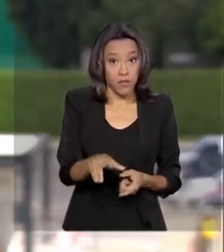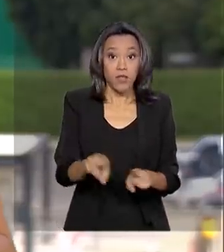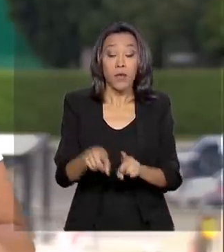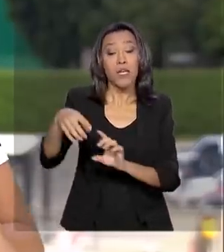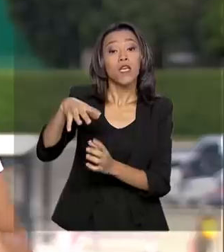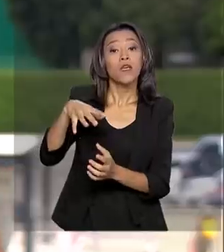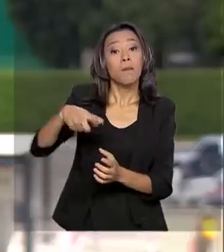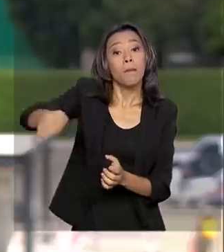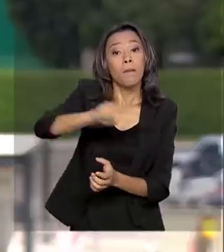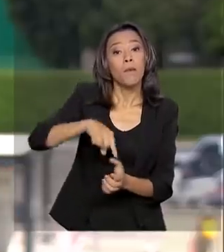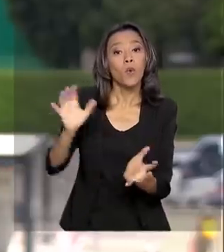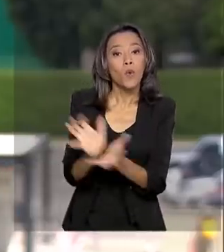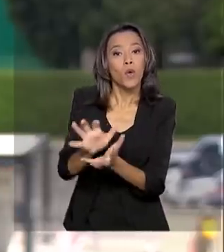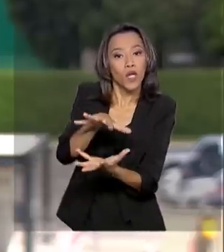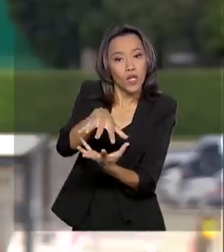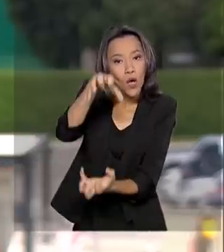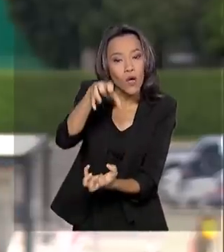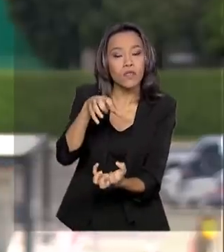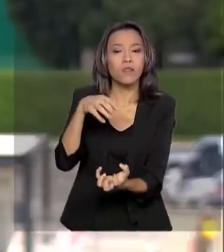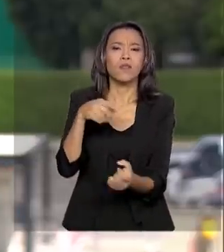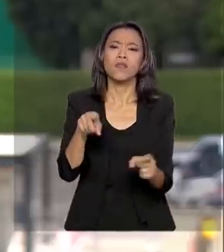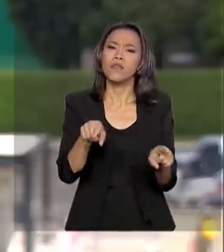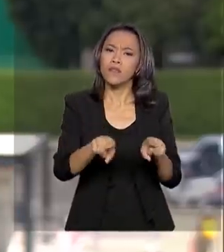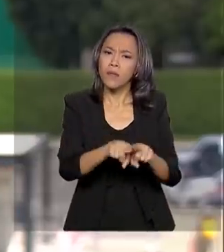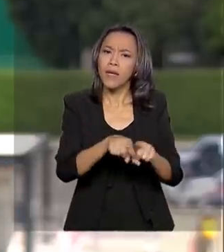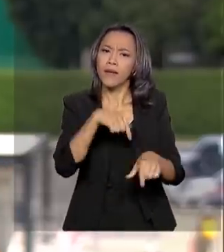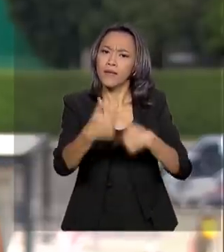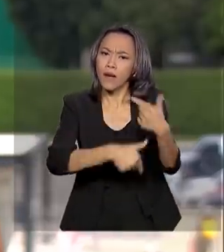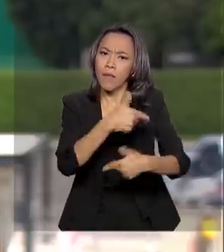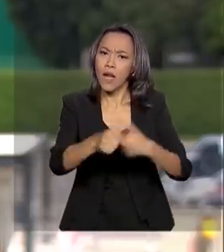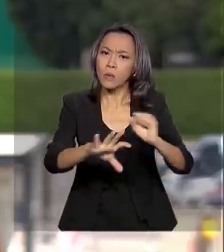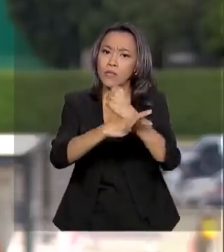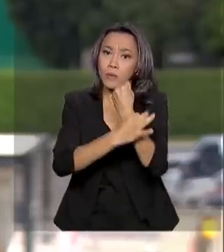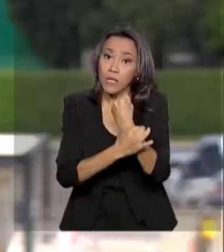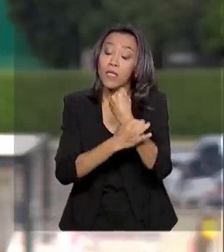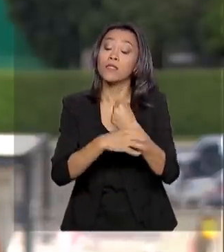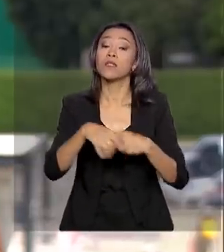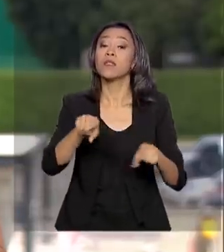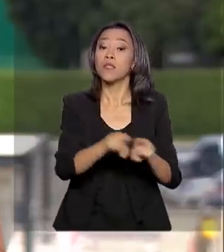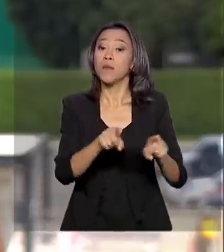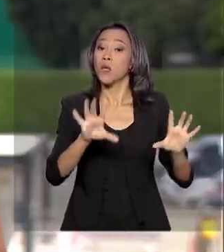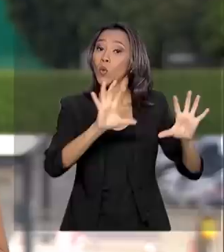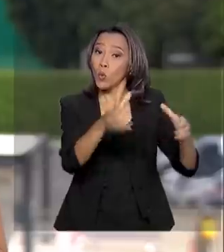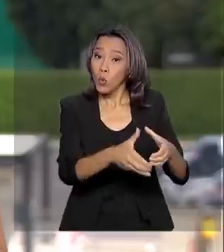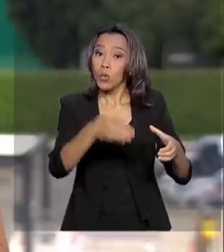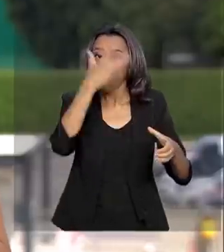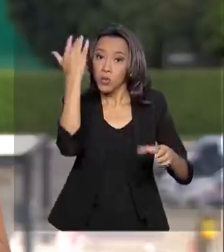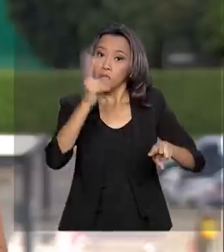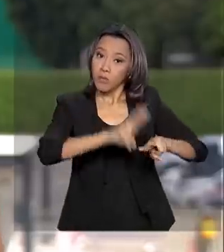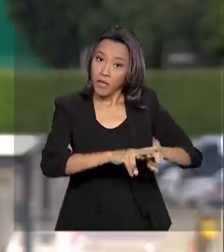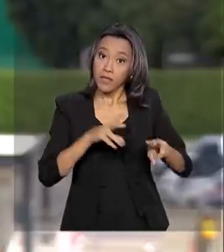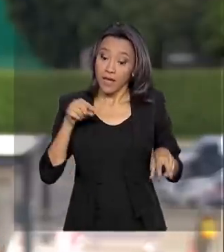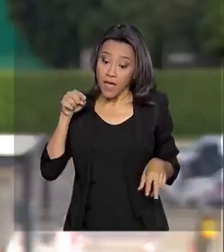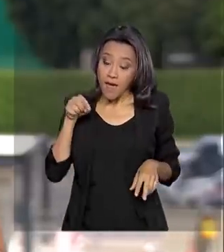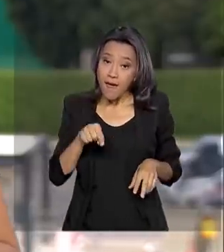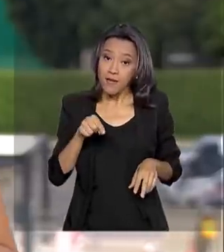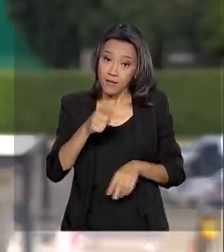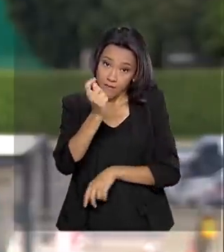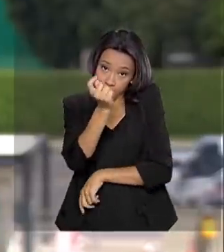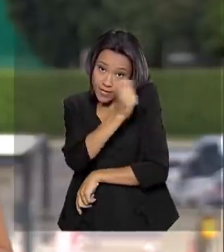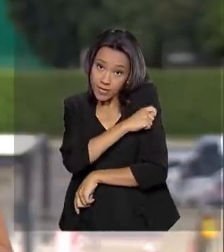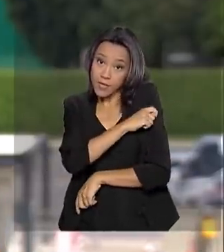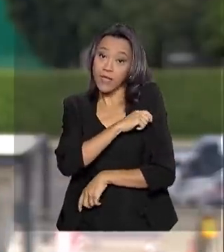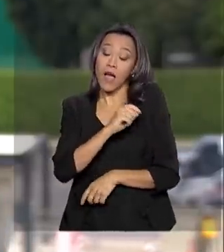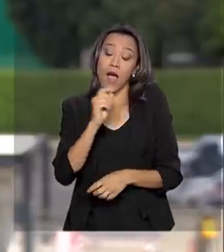que trabalham com segurança pública e a população carcerária. Eu lembro que essa vacina protege contra os variados tipos do